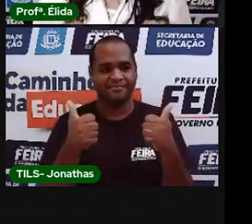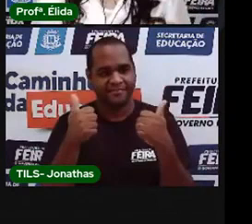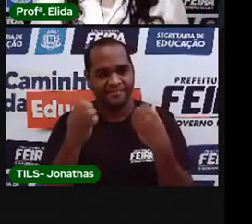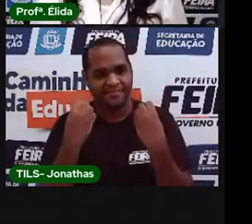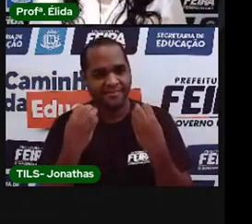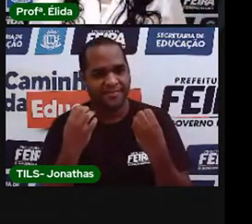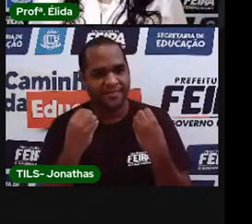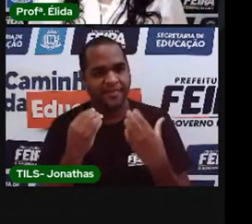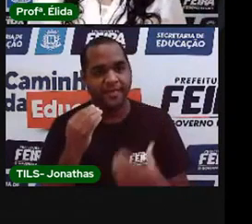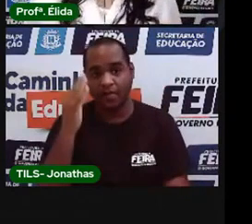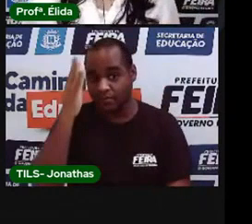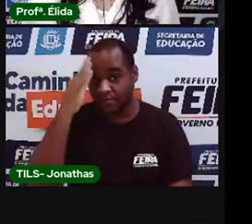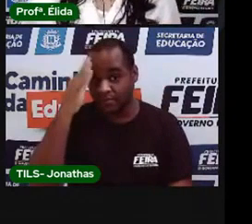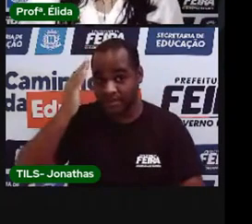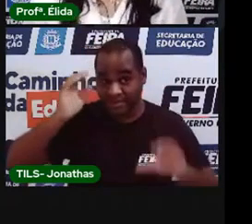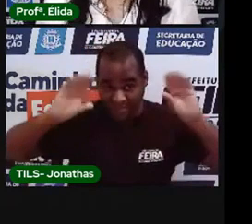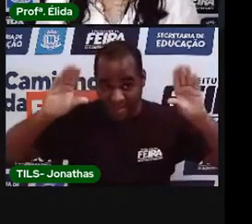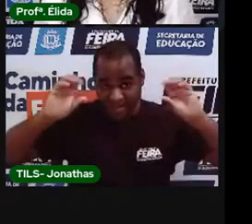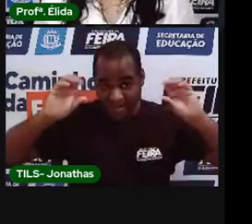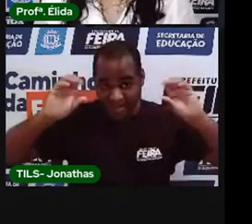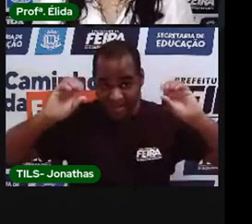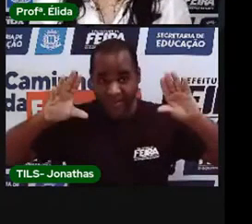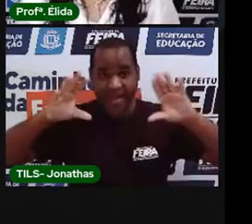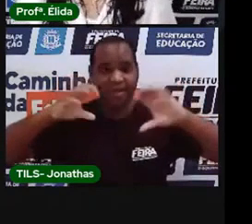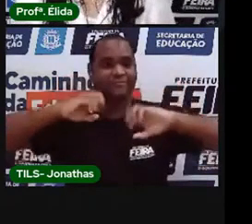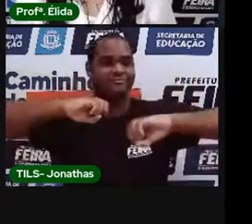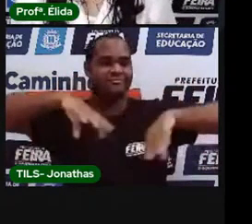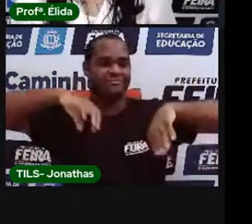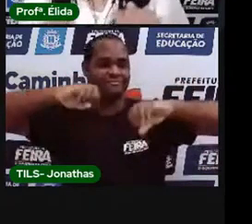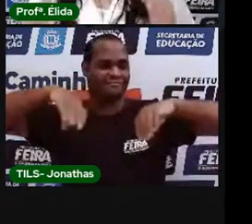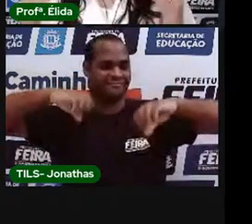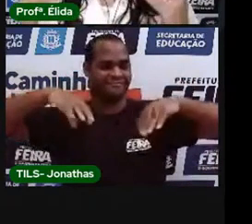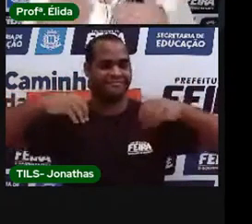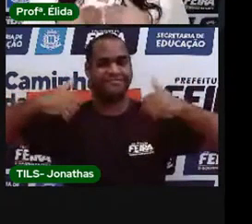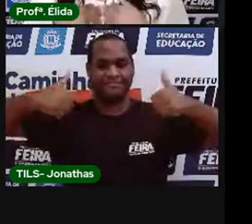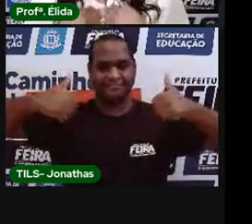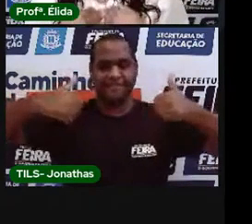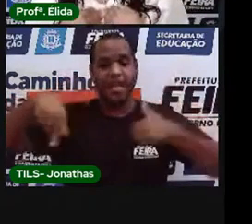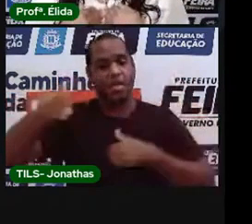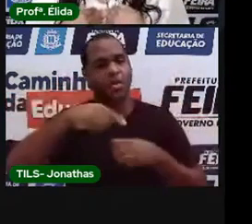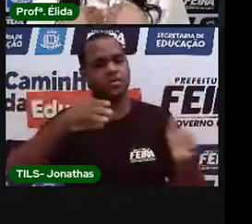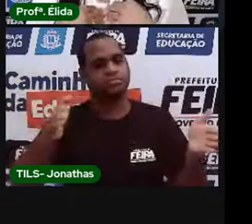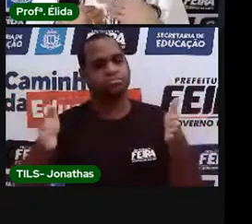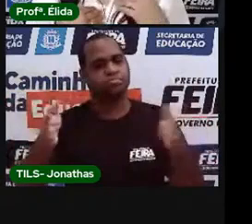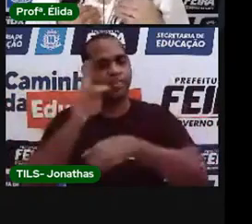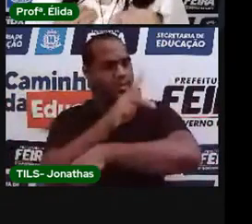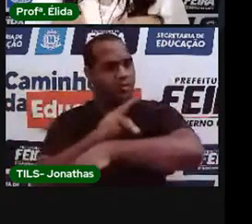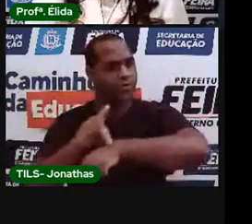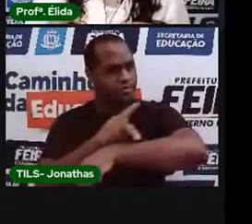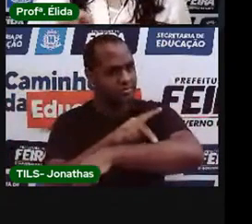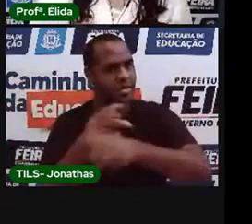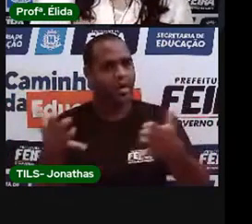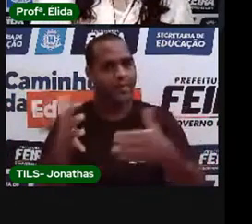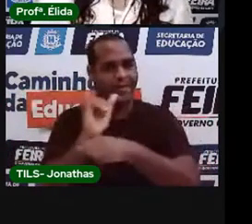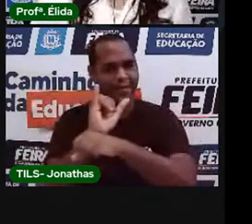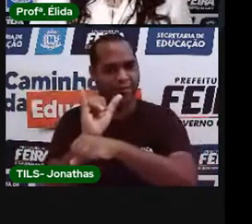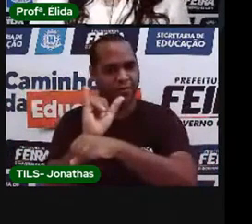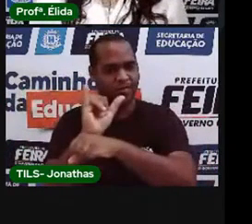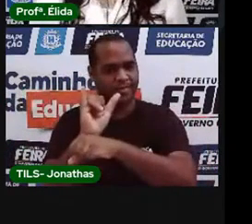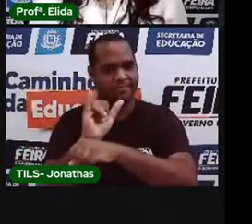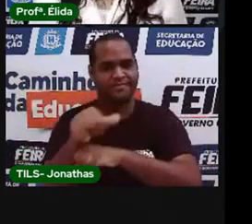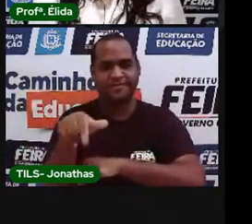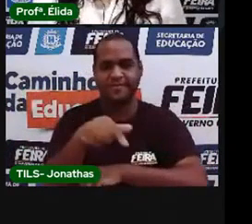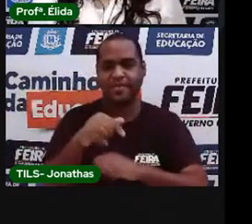Entendendo a atividade. Olha só. Do nosso percurso pedagógico aqui do canal, não vai